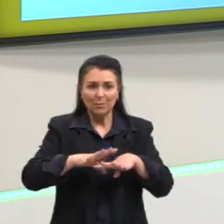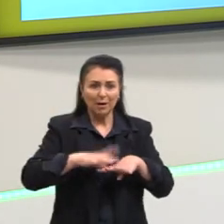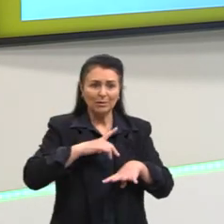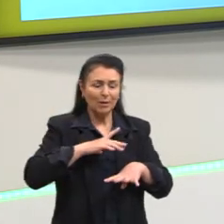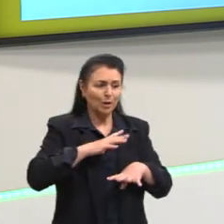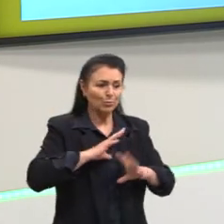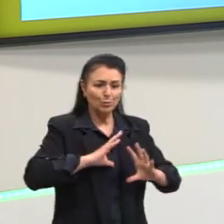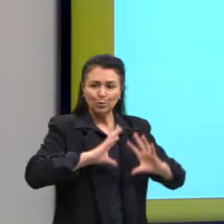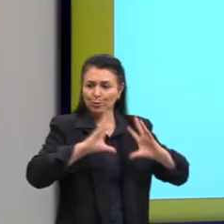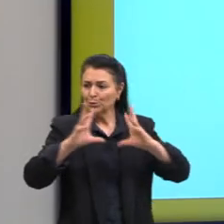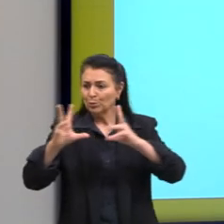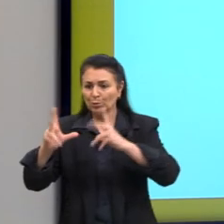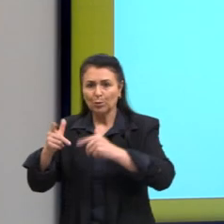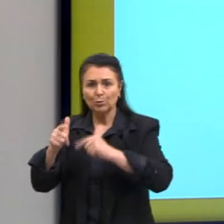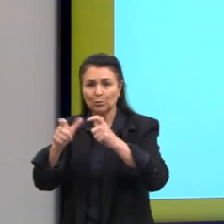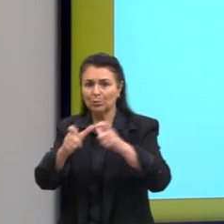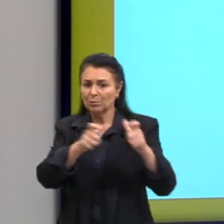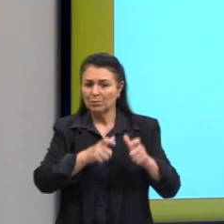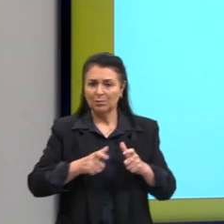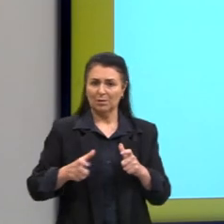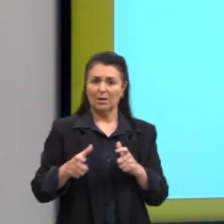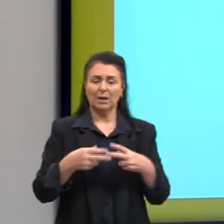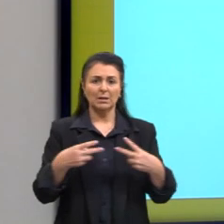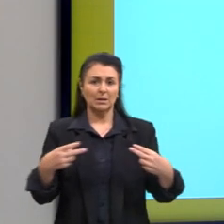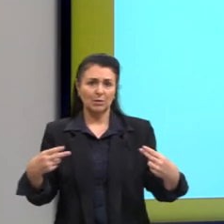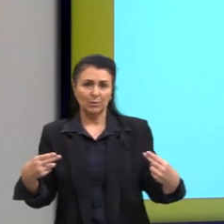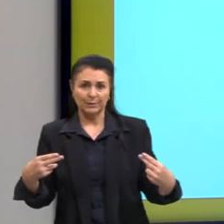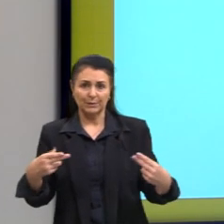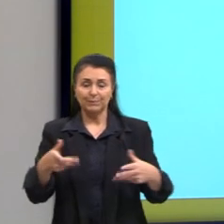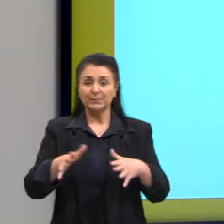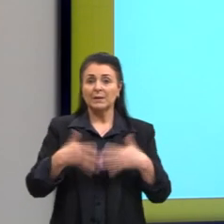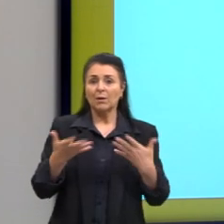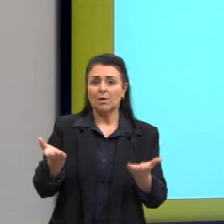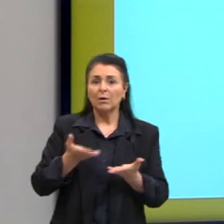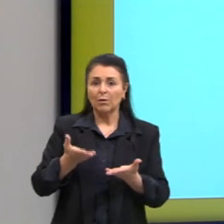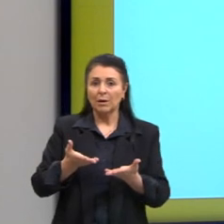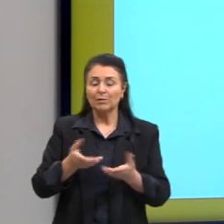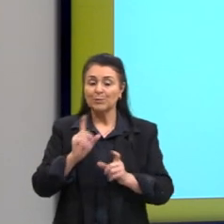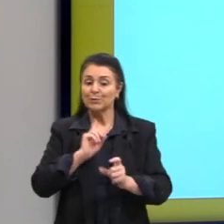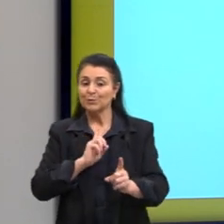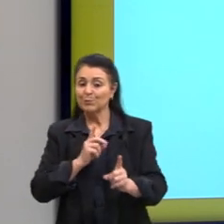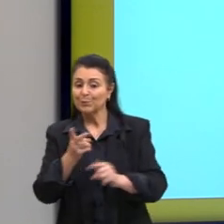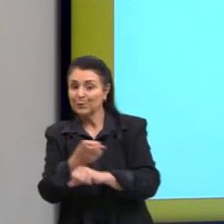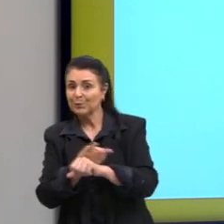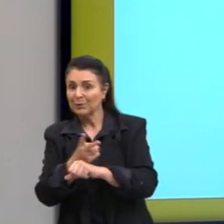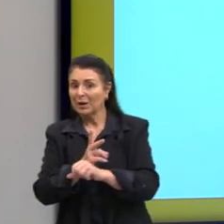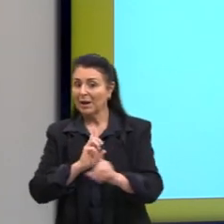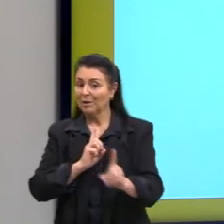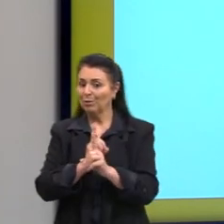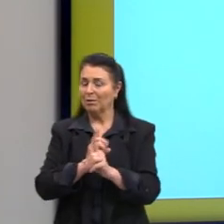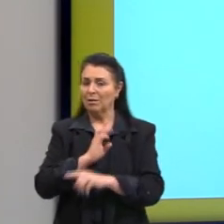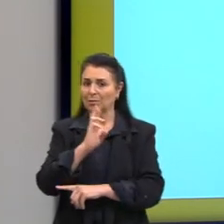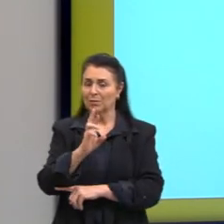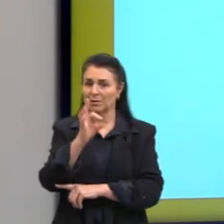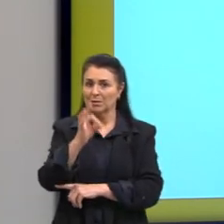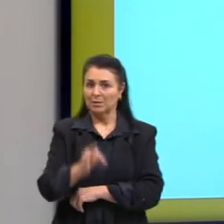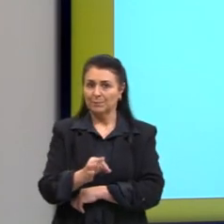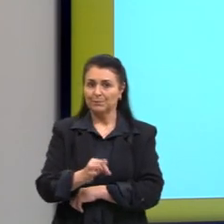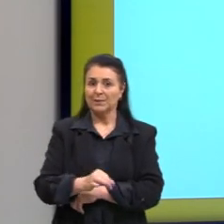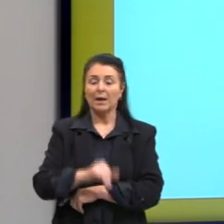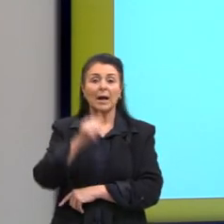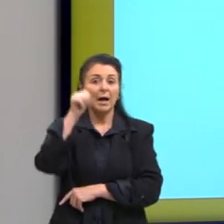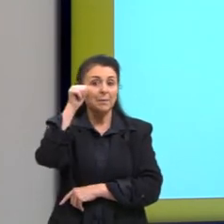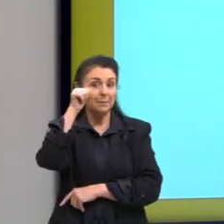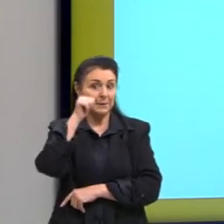enunciado, eu vou ler e a gente vai começar, então, ver algumas opções e a resposta em sequência. Joana e sua mãe